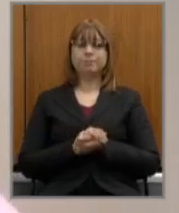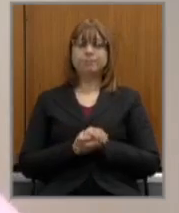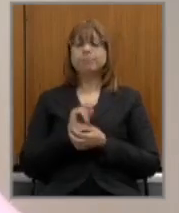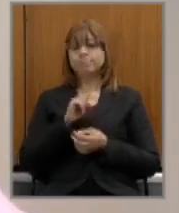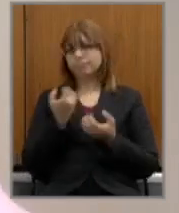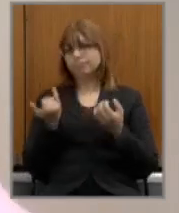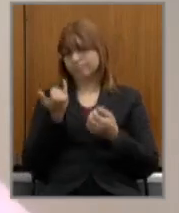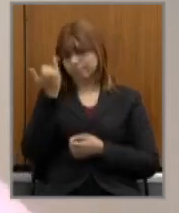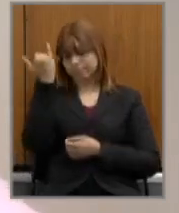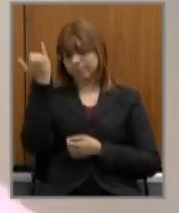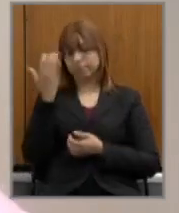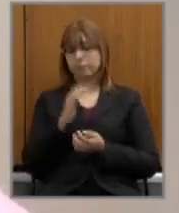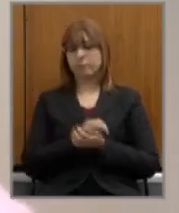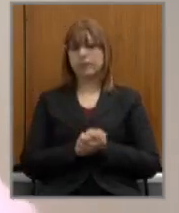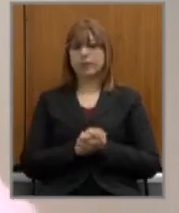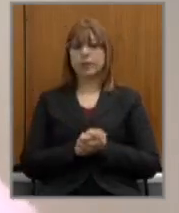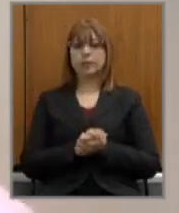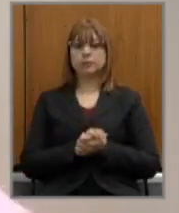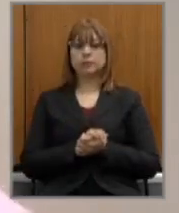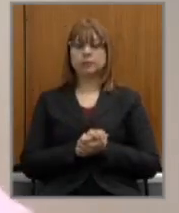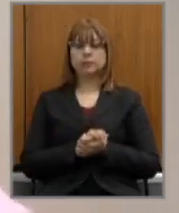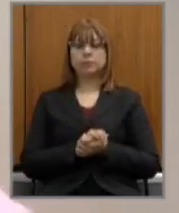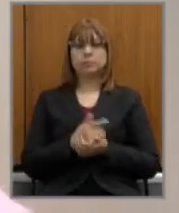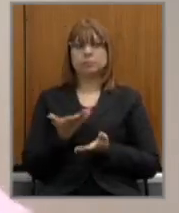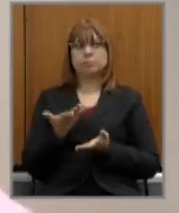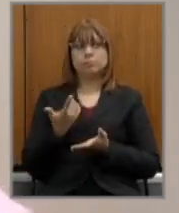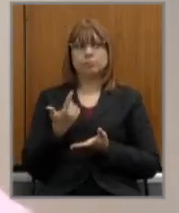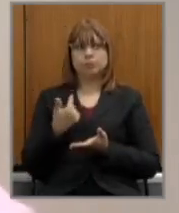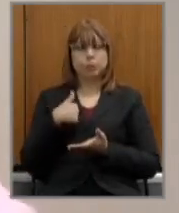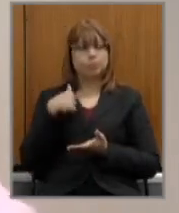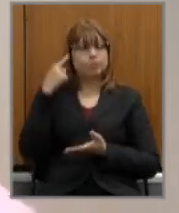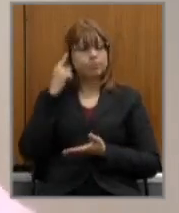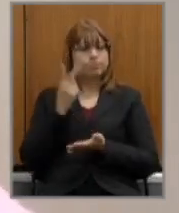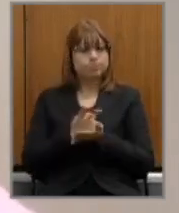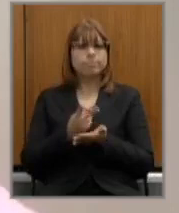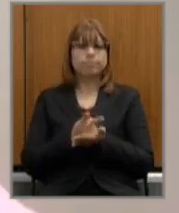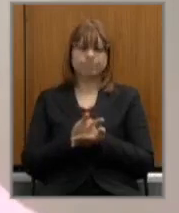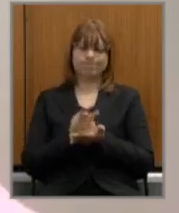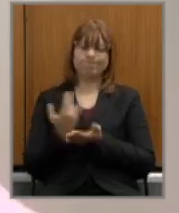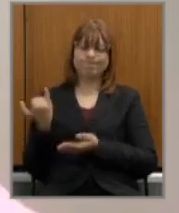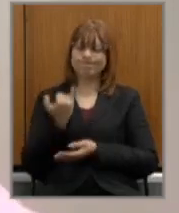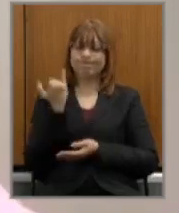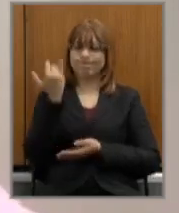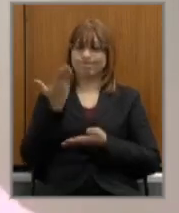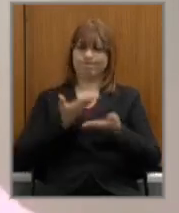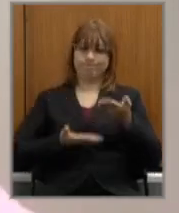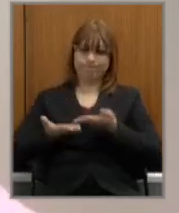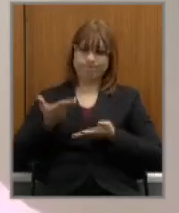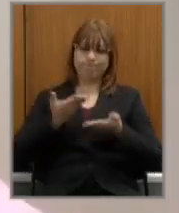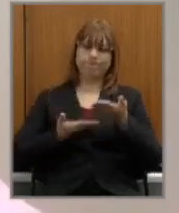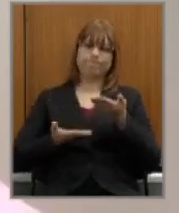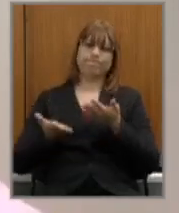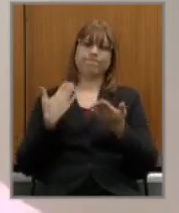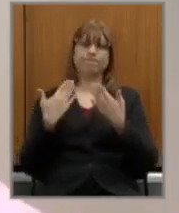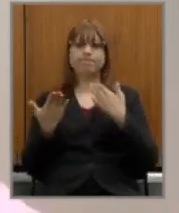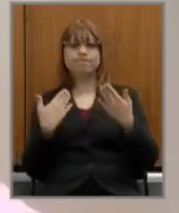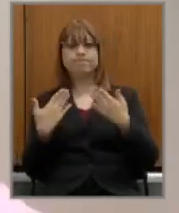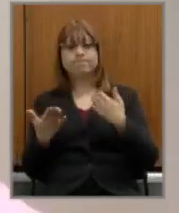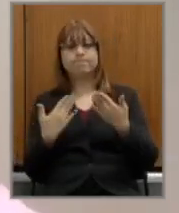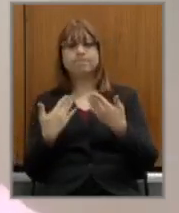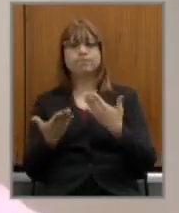importante eu prezo muito pelo diálogo e aproveitando aqui a palavra dos